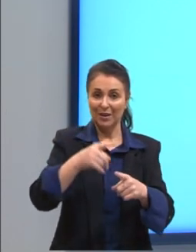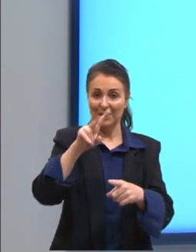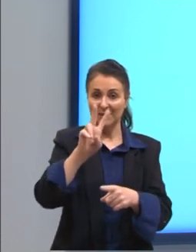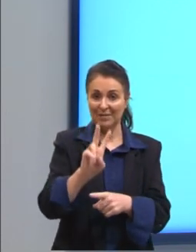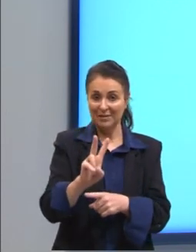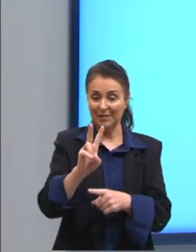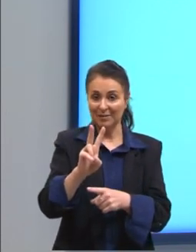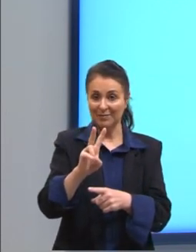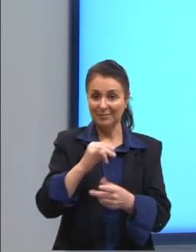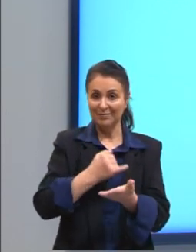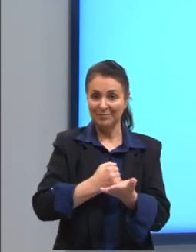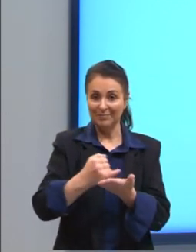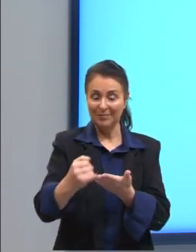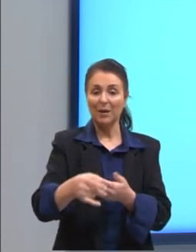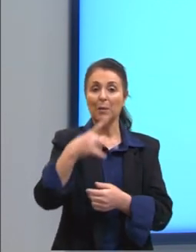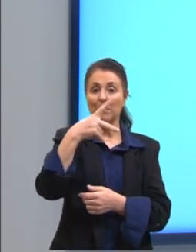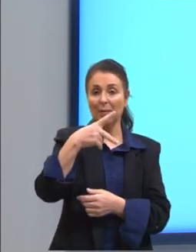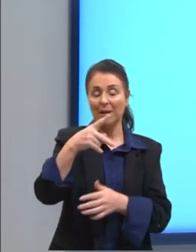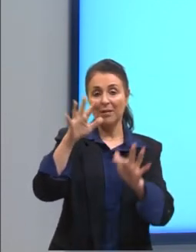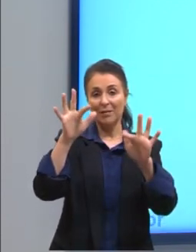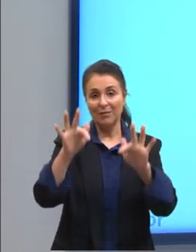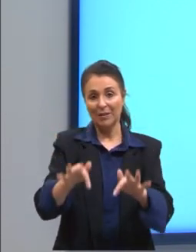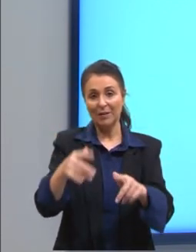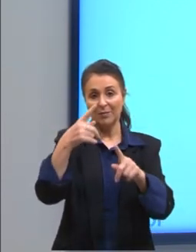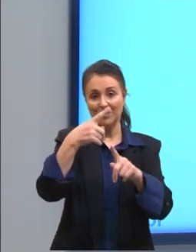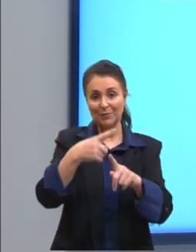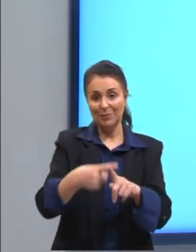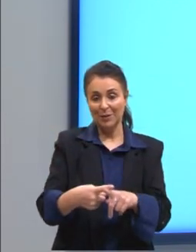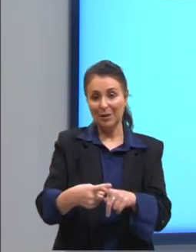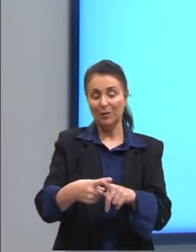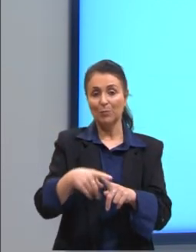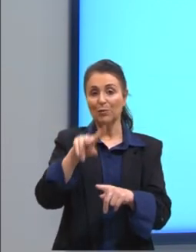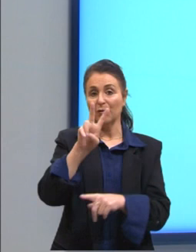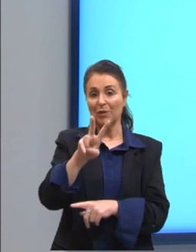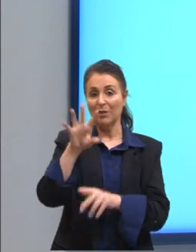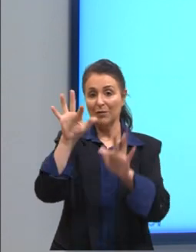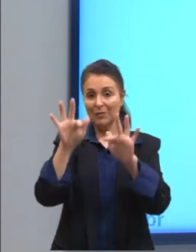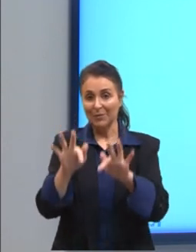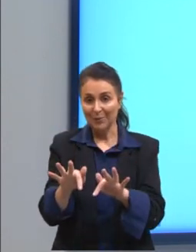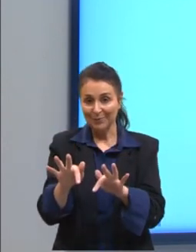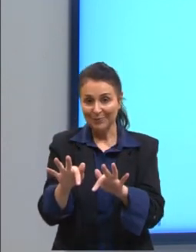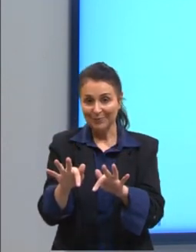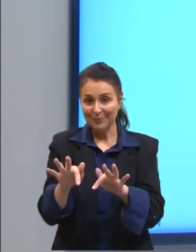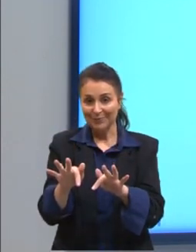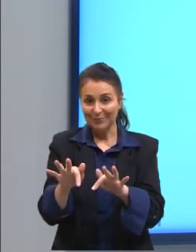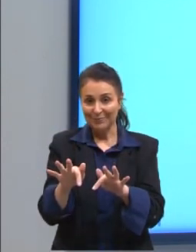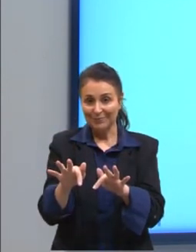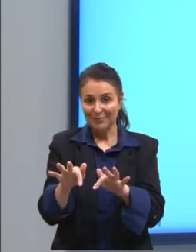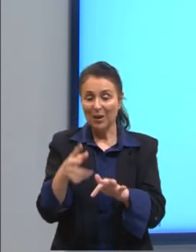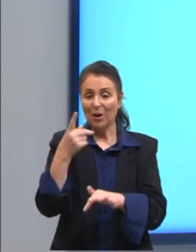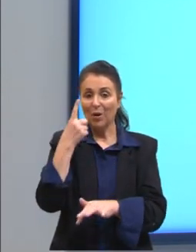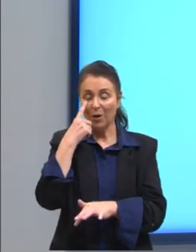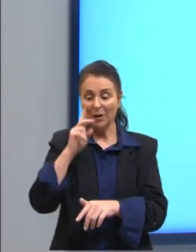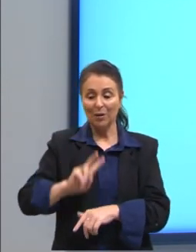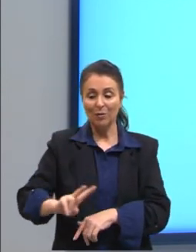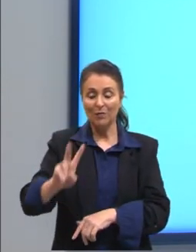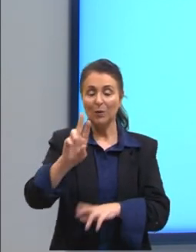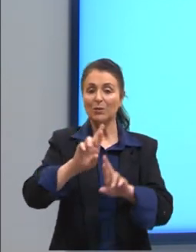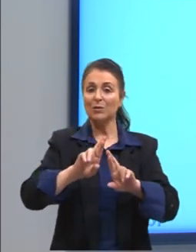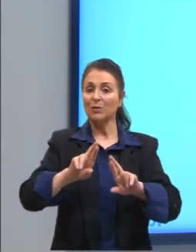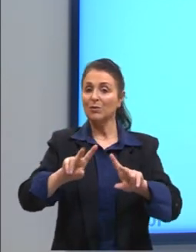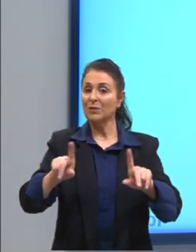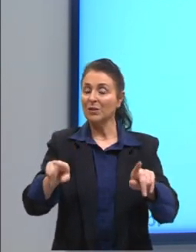vai ser igual a P final multiplicado por V final. Claro que esses valores aqui dentro são diferentes,